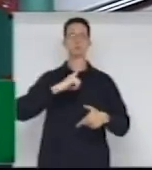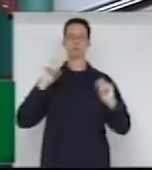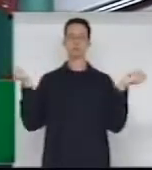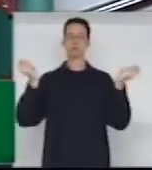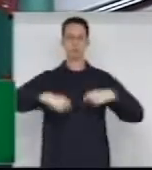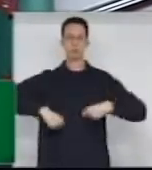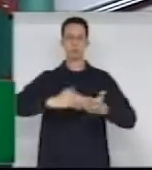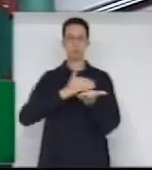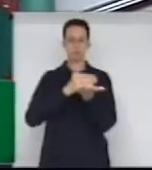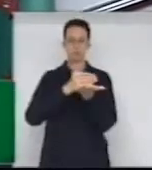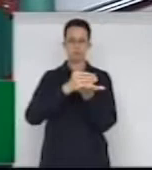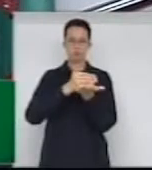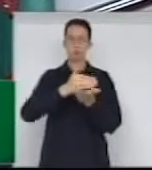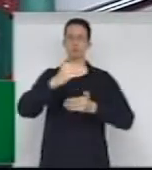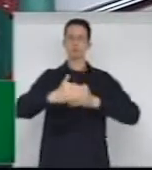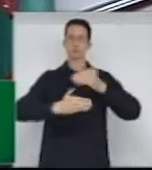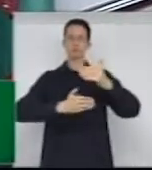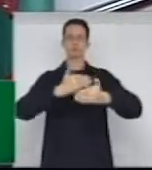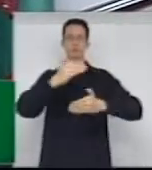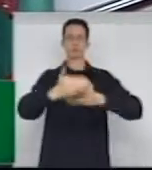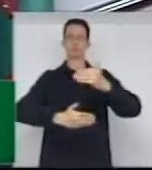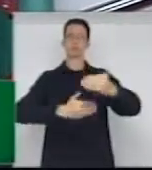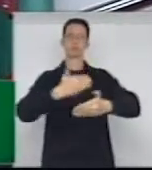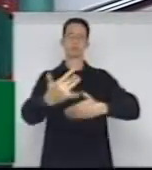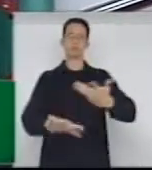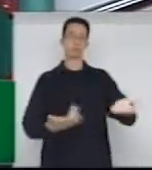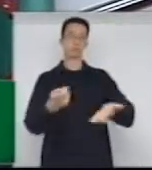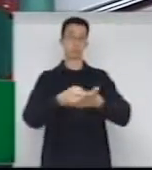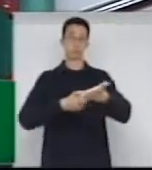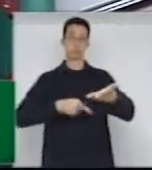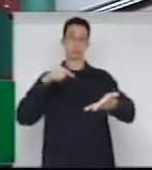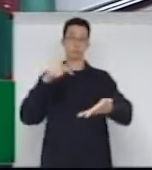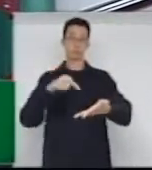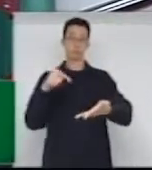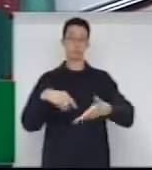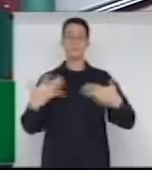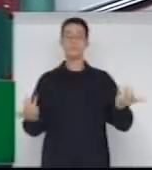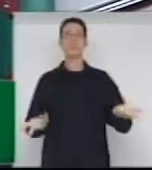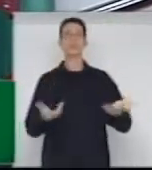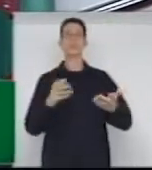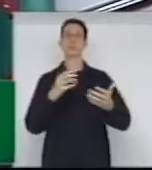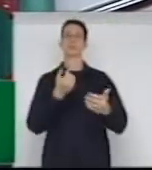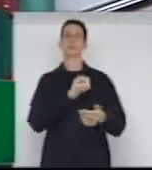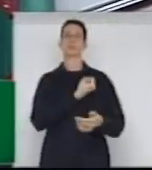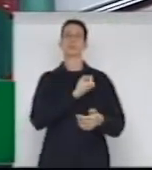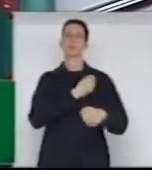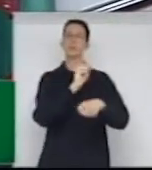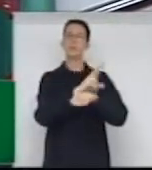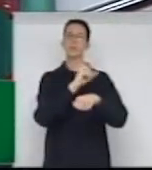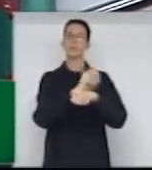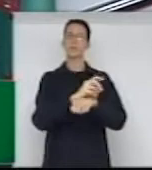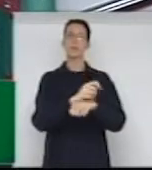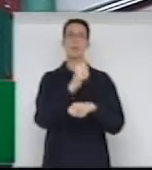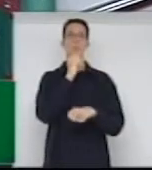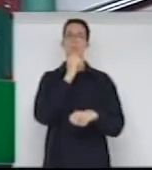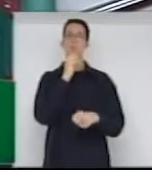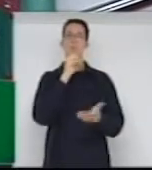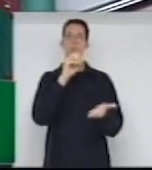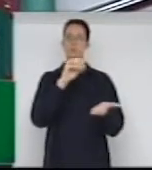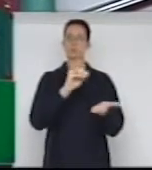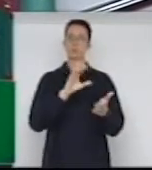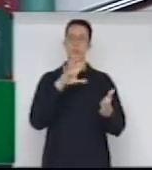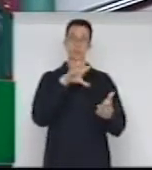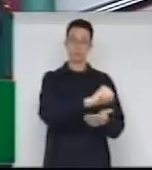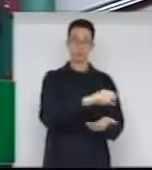início do trajeto das fases do presente concurso. Em razão do número de vagas não preenchidas no atual